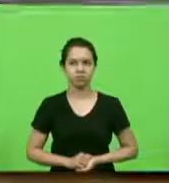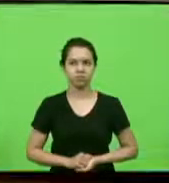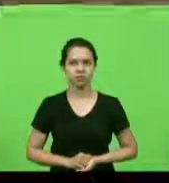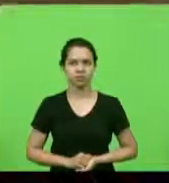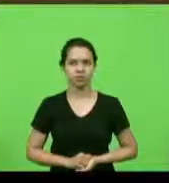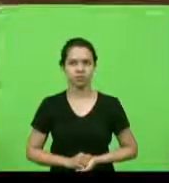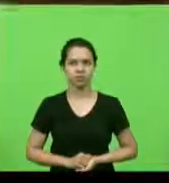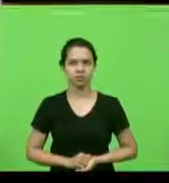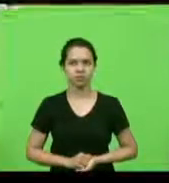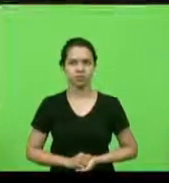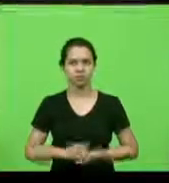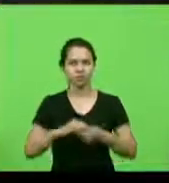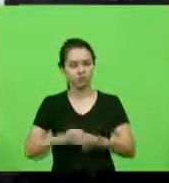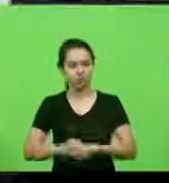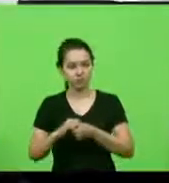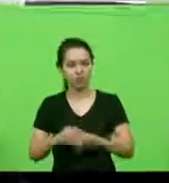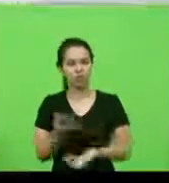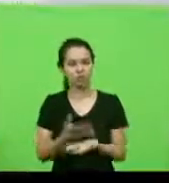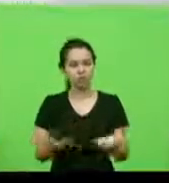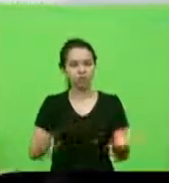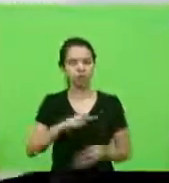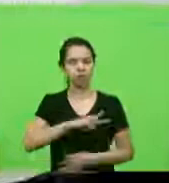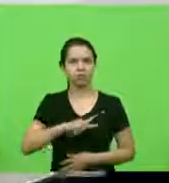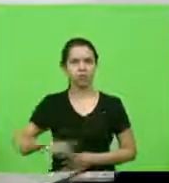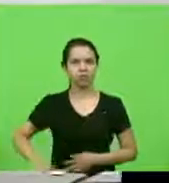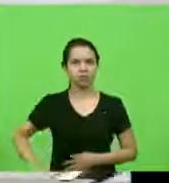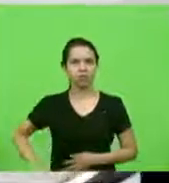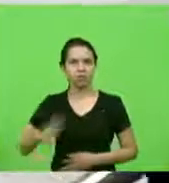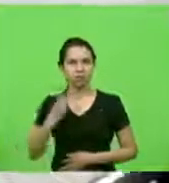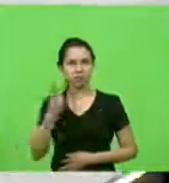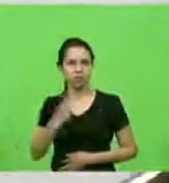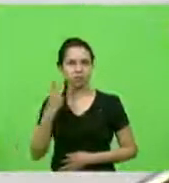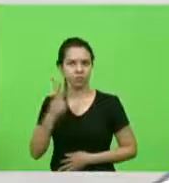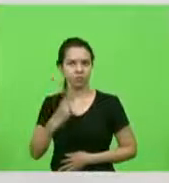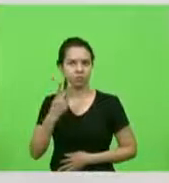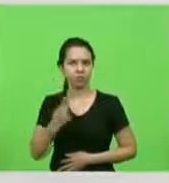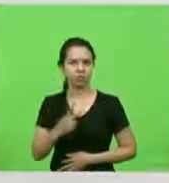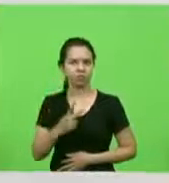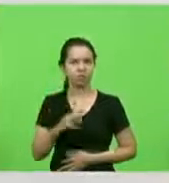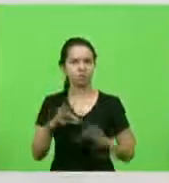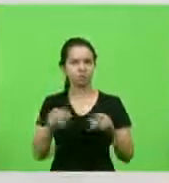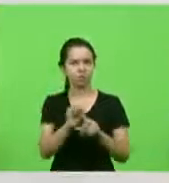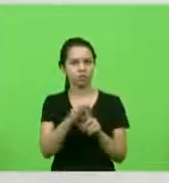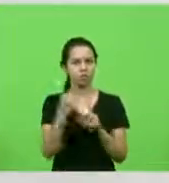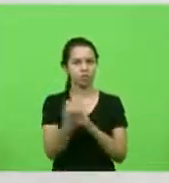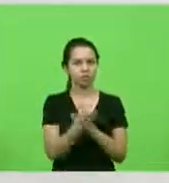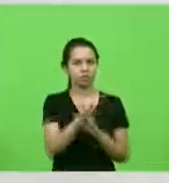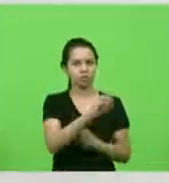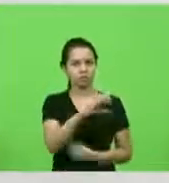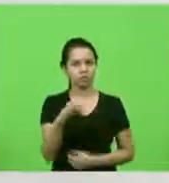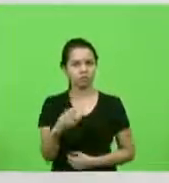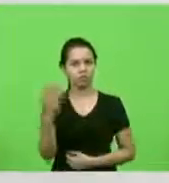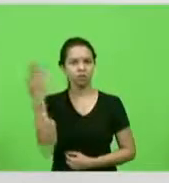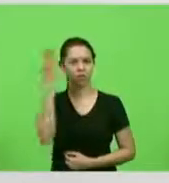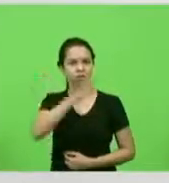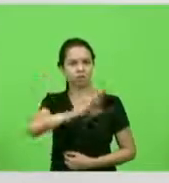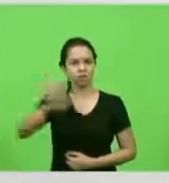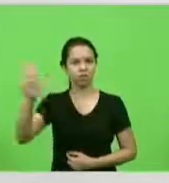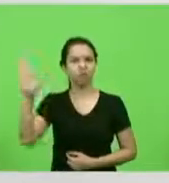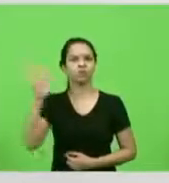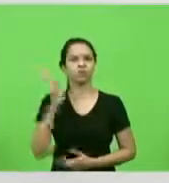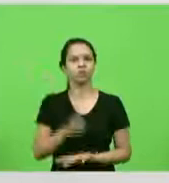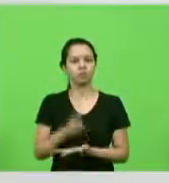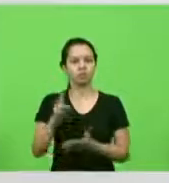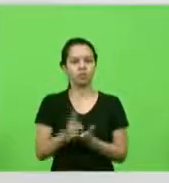Complementar, senhor presidente, senhores parlamentares, senhores parlamentares, a toda a sociedade catarinense. Prometo manter, defender e